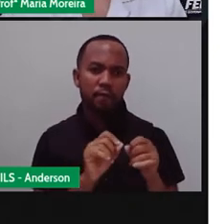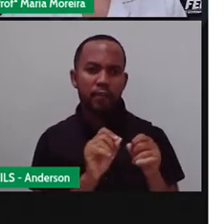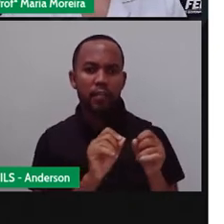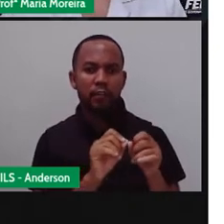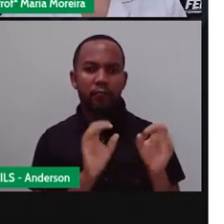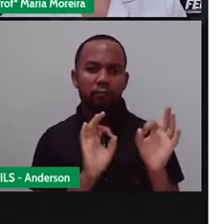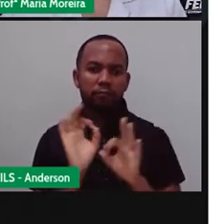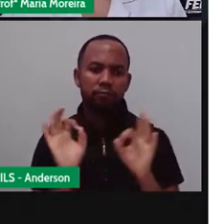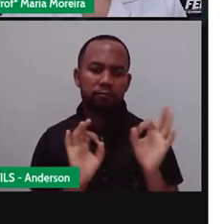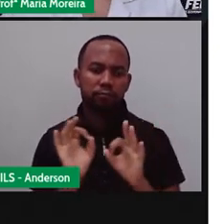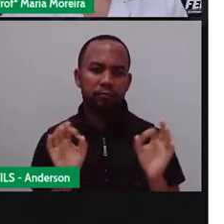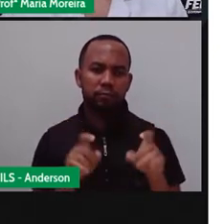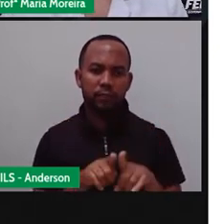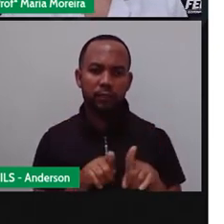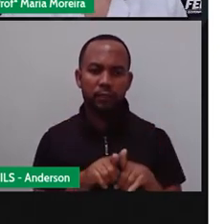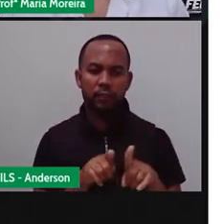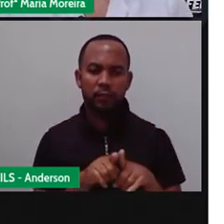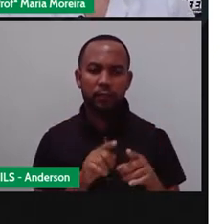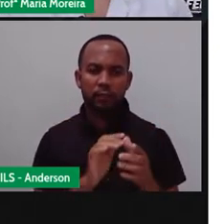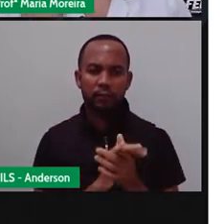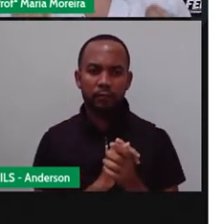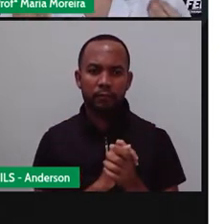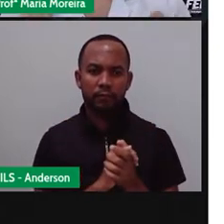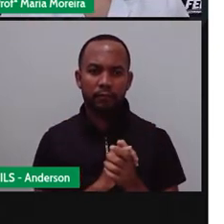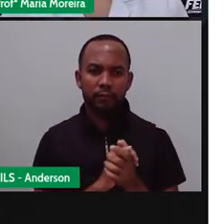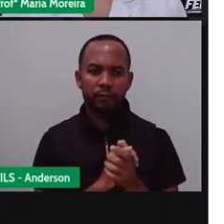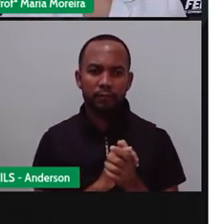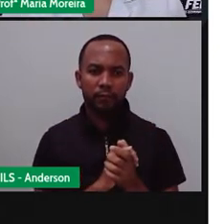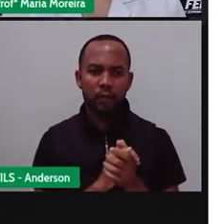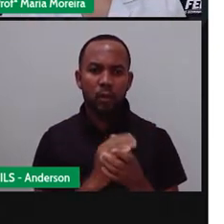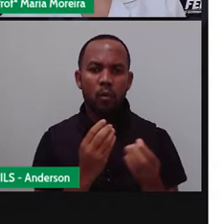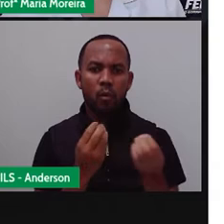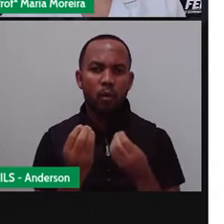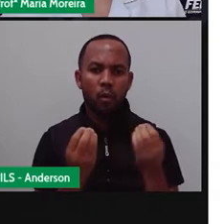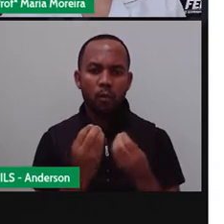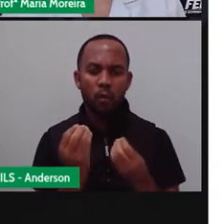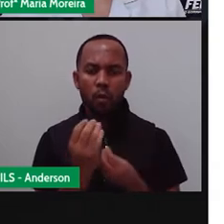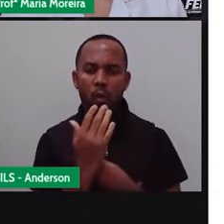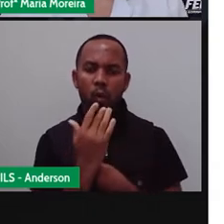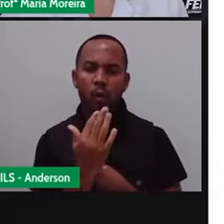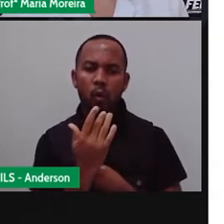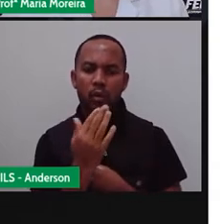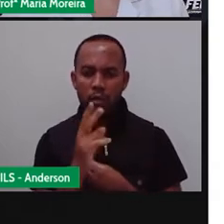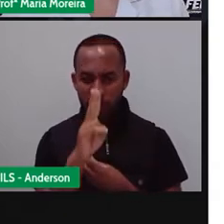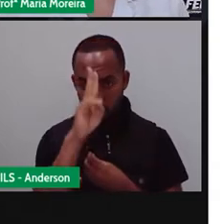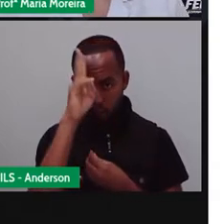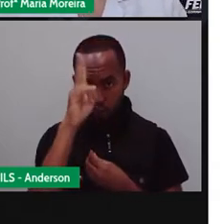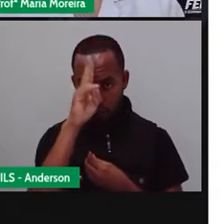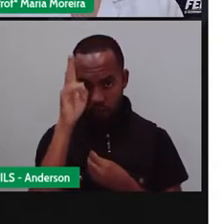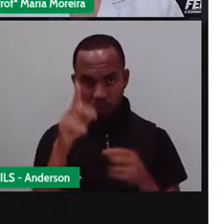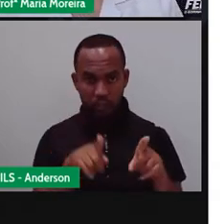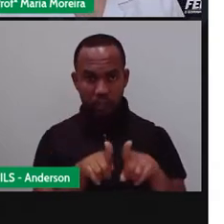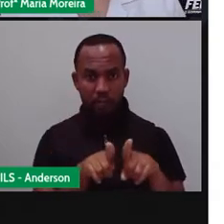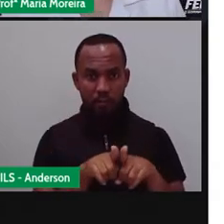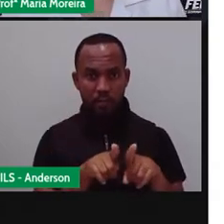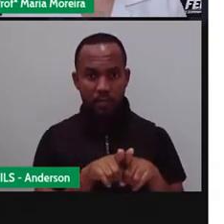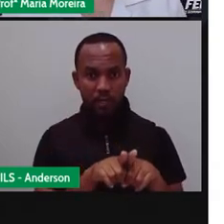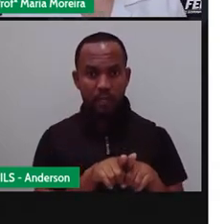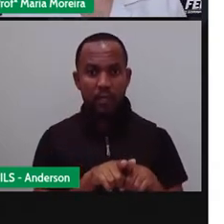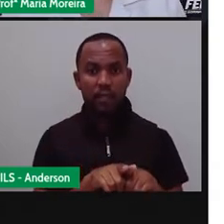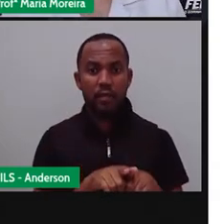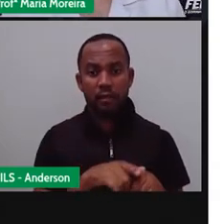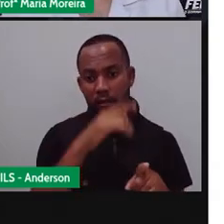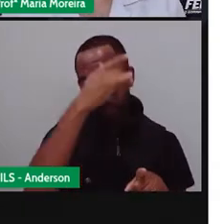aquele artista, tá? Bom, com cores fortes e mensagens, né? Que podem ser captadas pelo